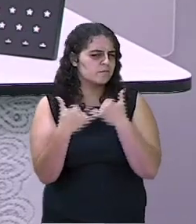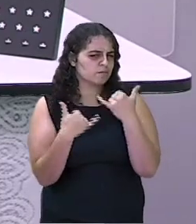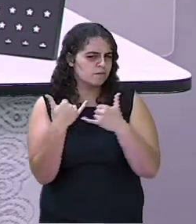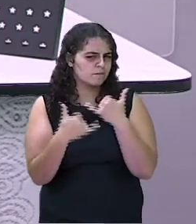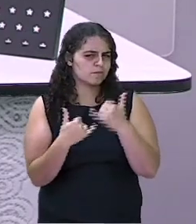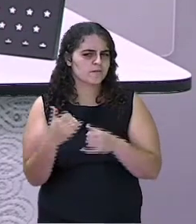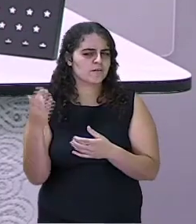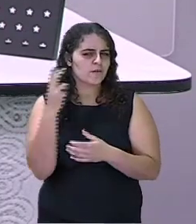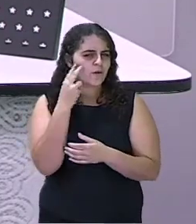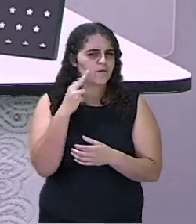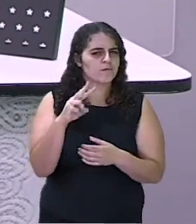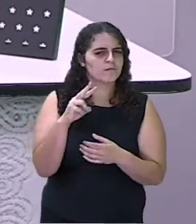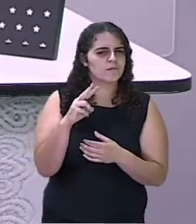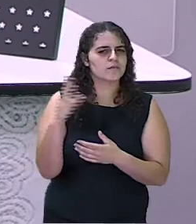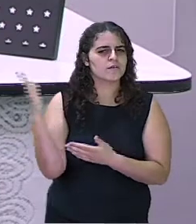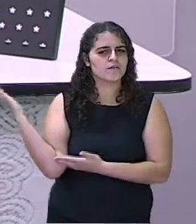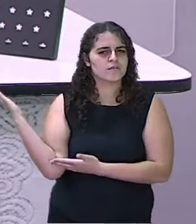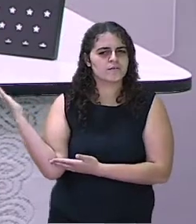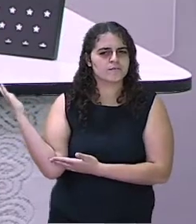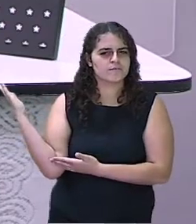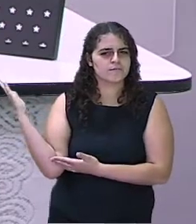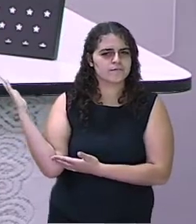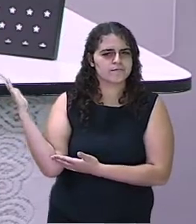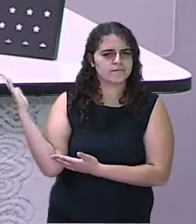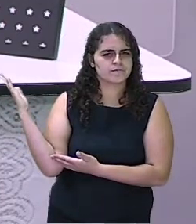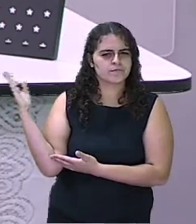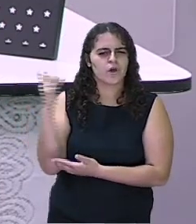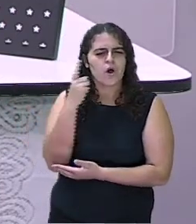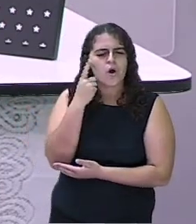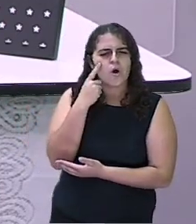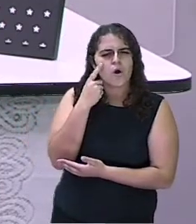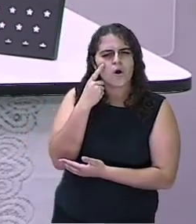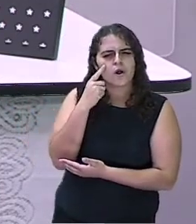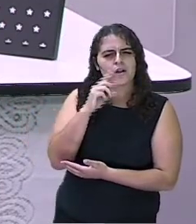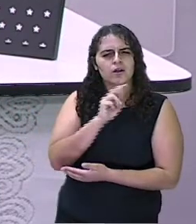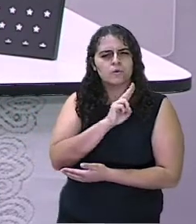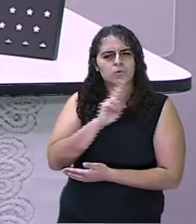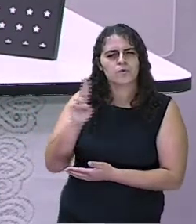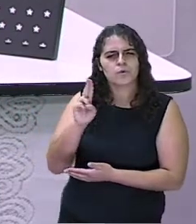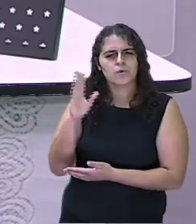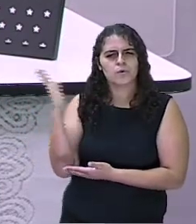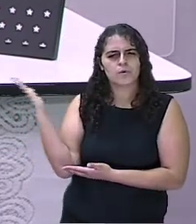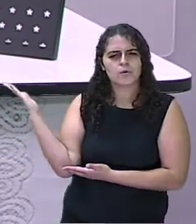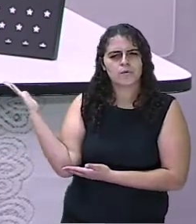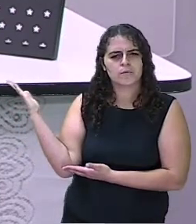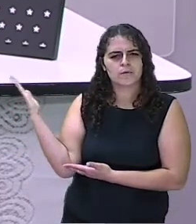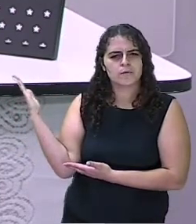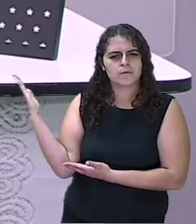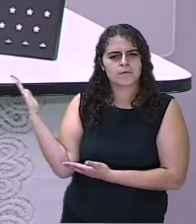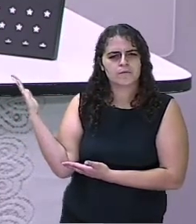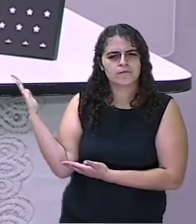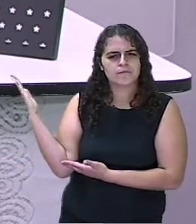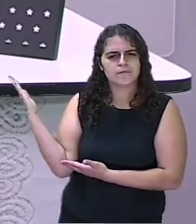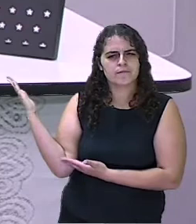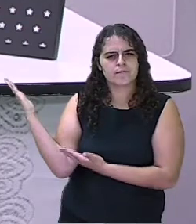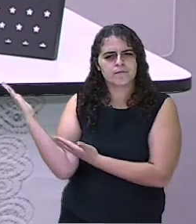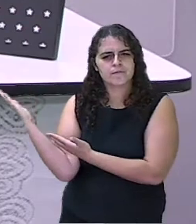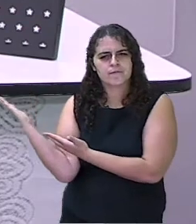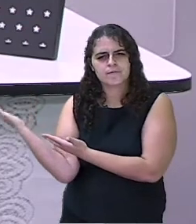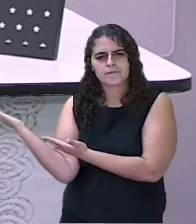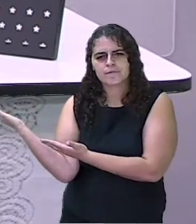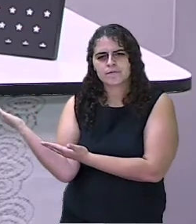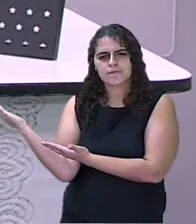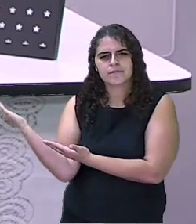o pé de lata. Esse é o Brian. Brian Gomes de Almeida Serafim. O Brian